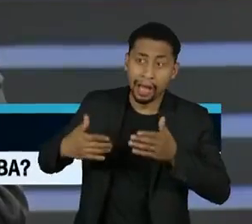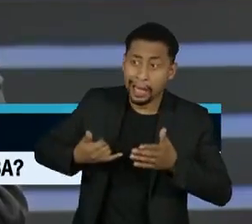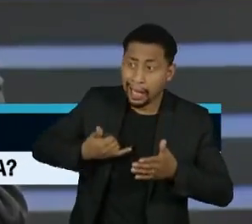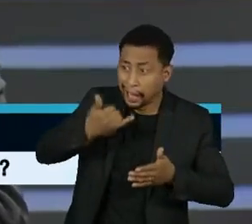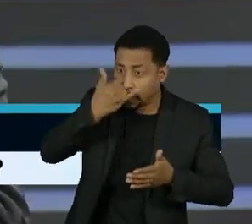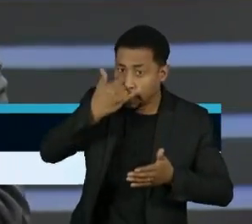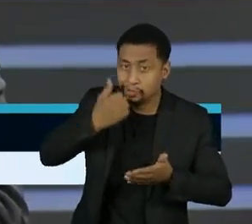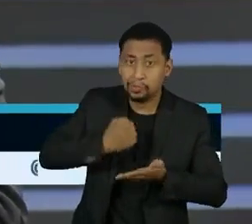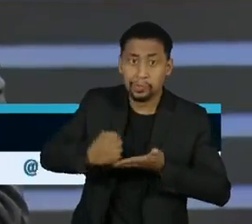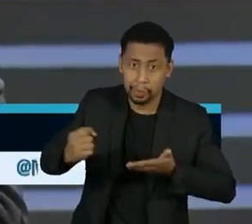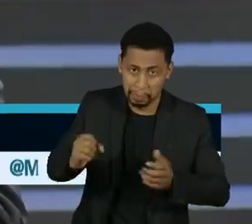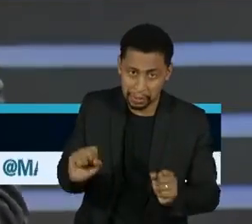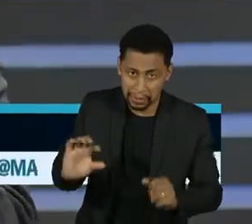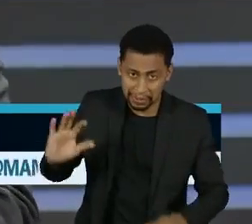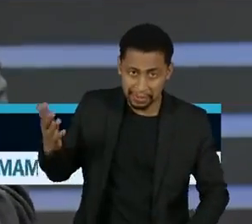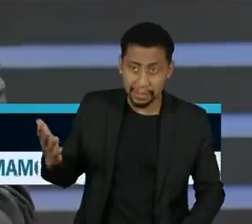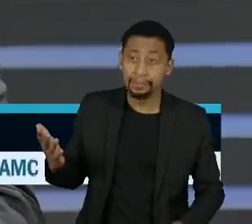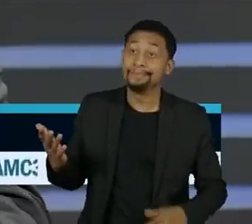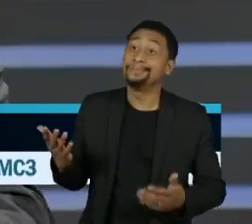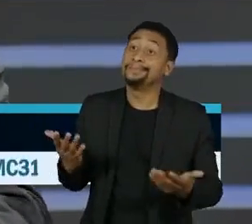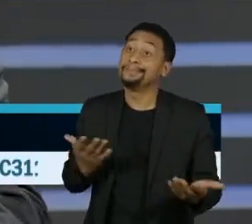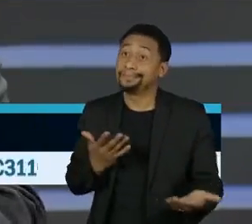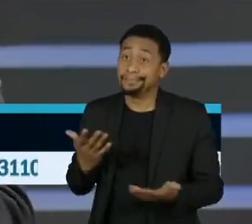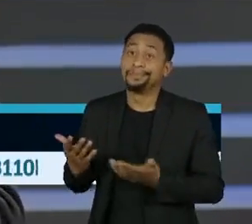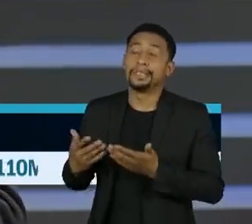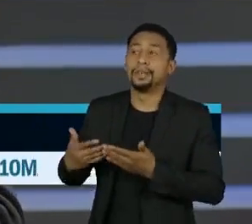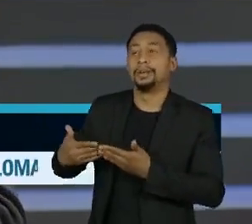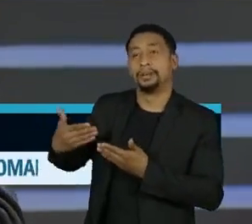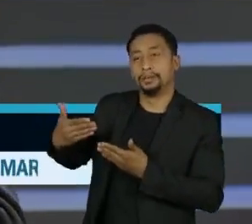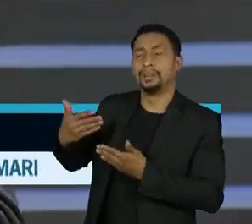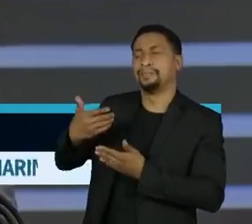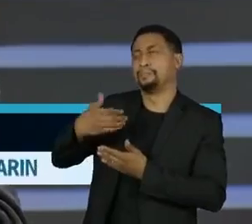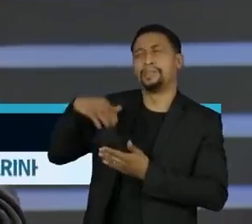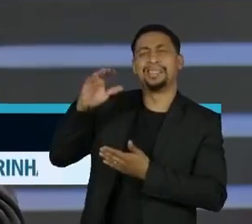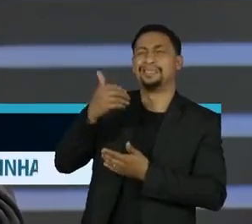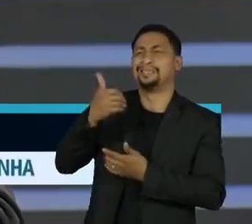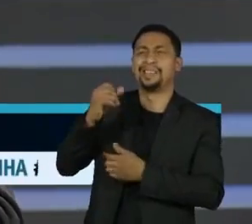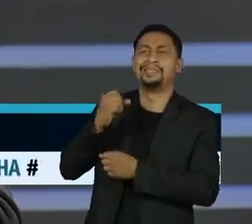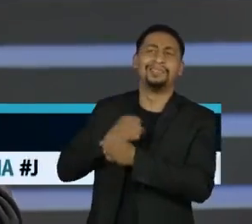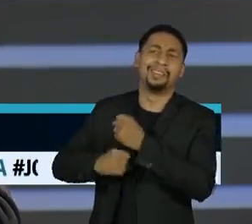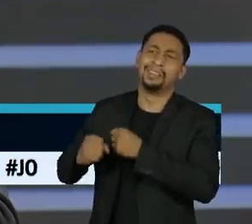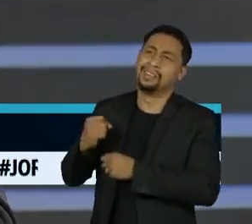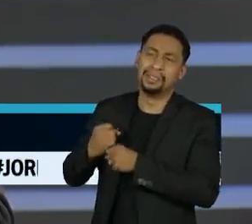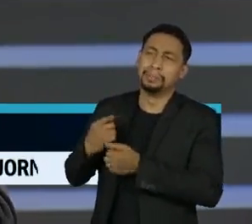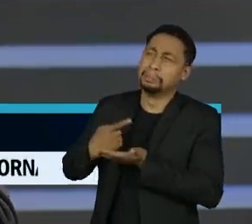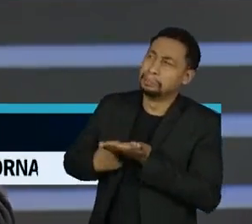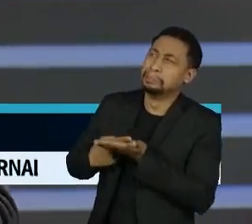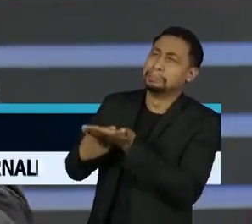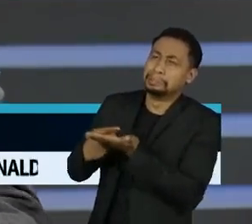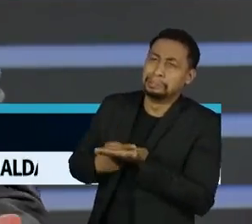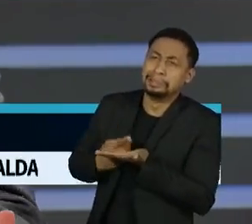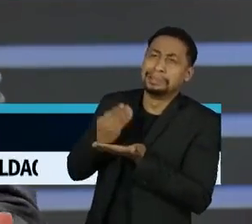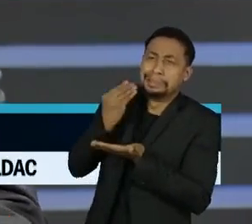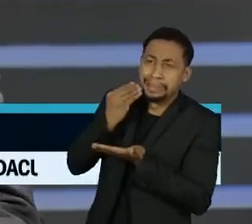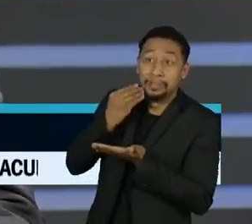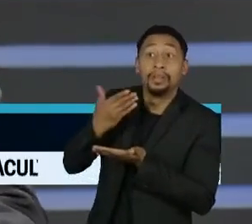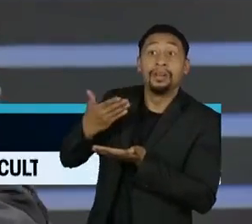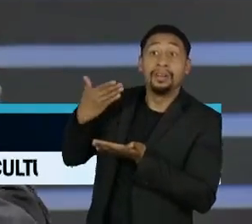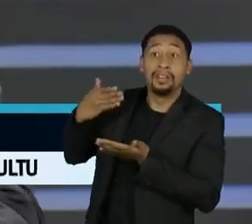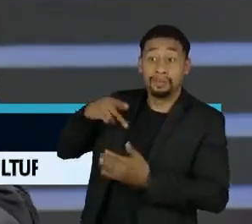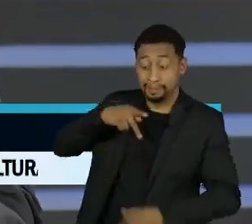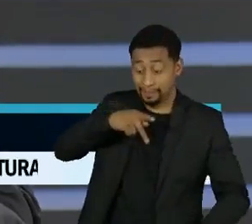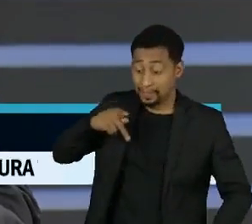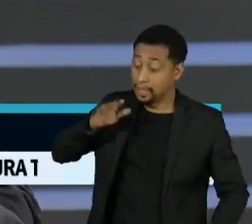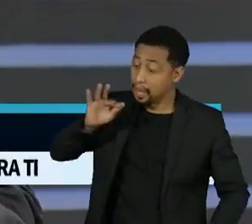Então, é que esse acordo vem se arrastando, o debate dele, nas últimas décadas. Não é uma coisa nova. Desde a época do Fernando Henrique já se discutia isso.